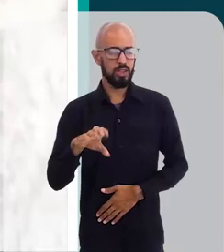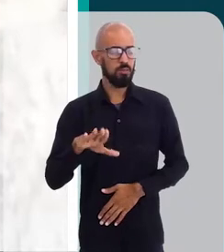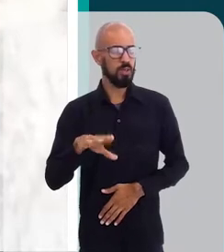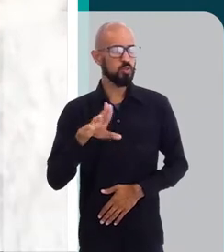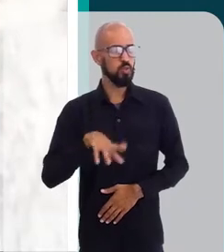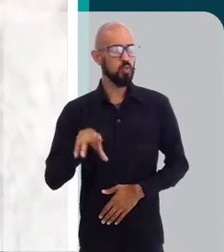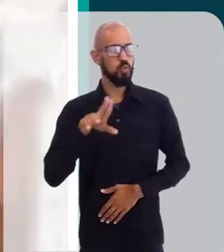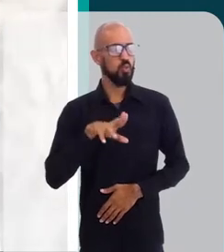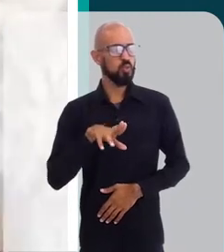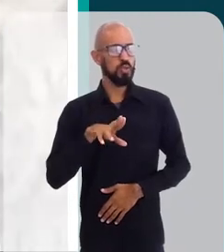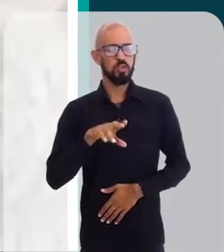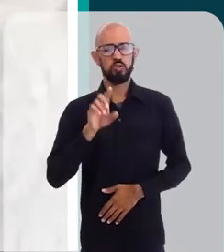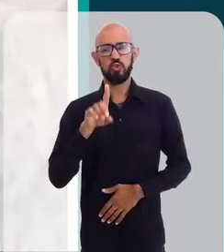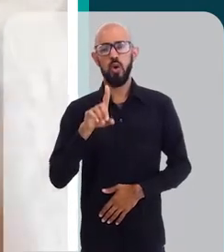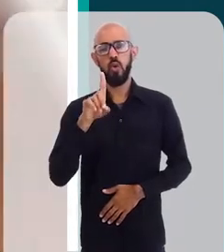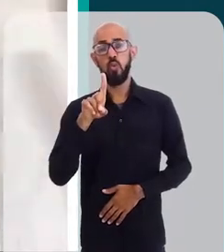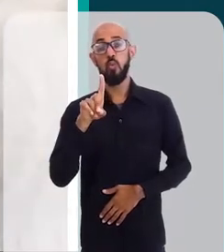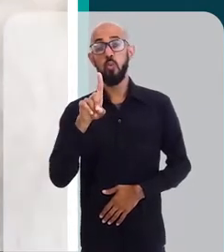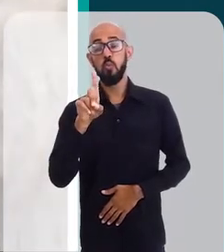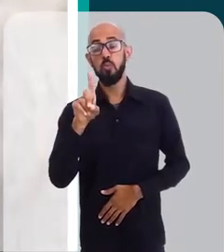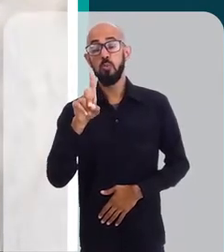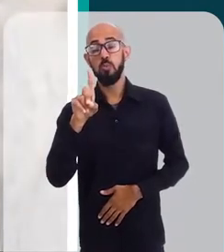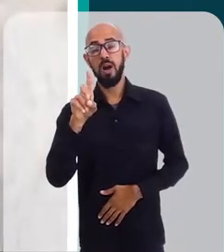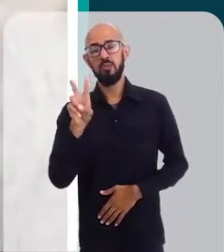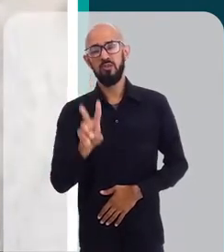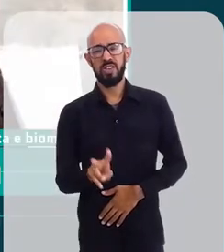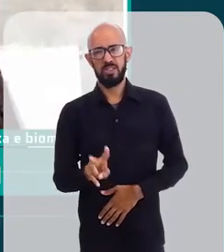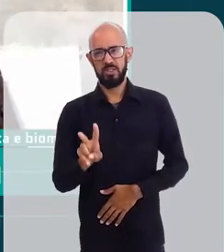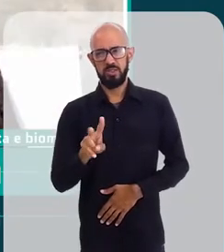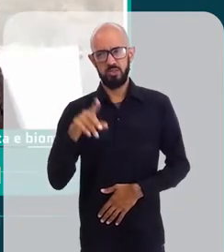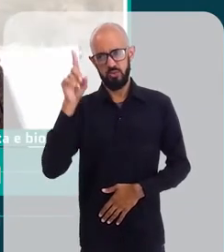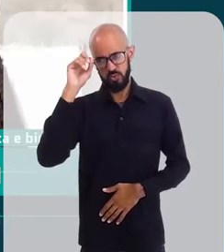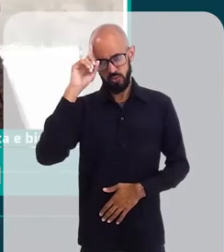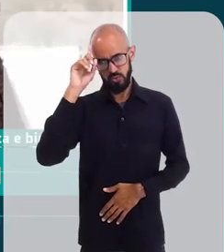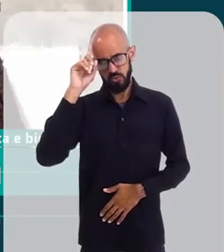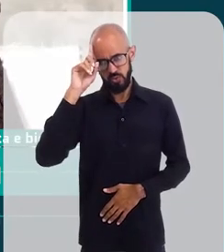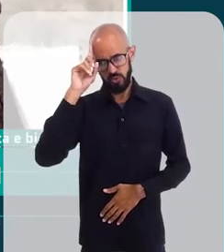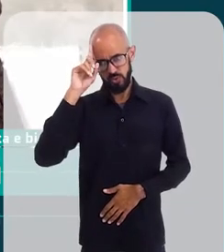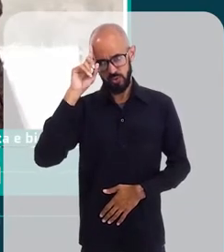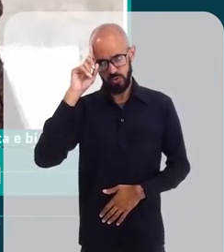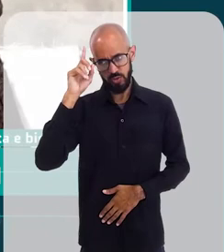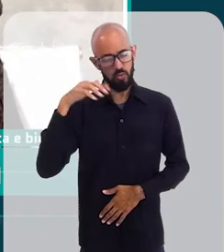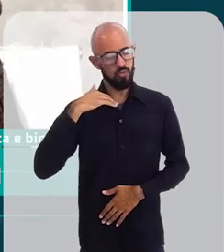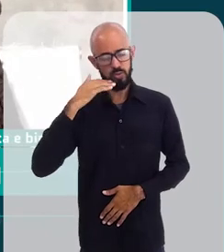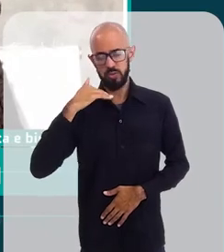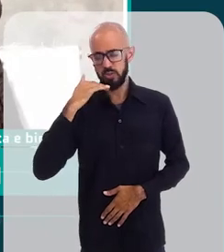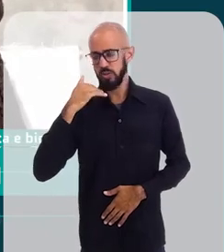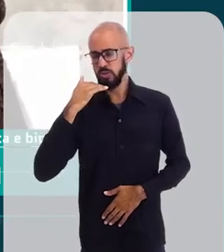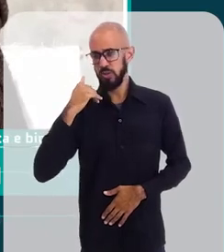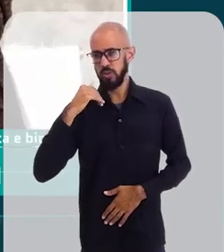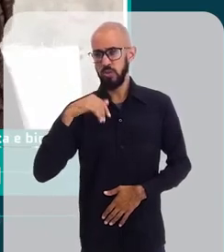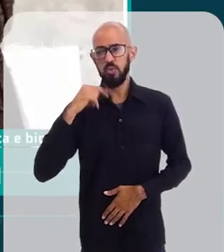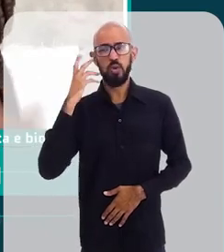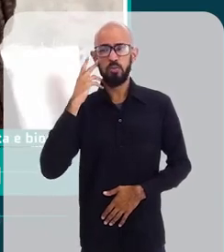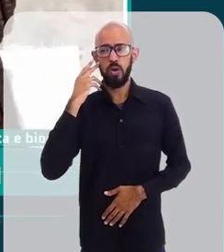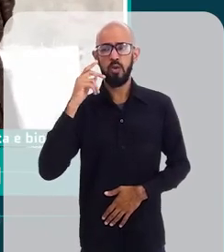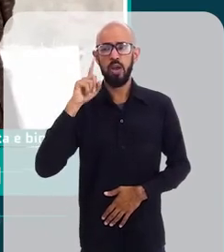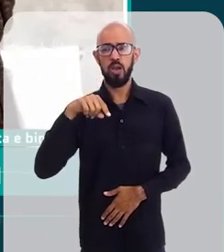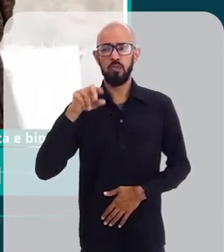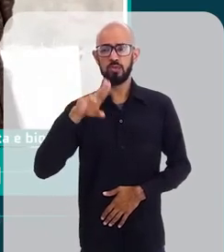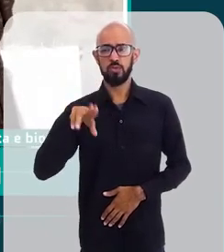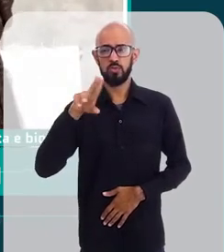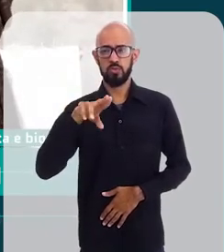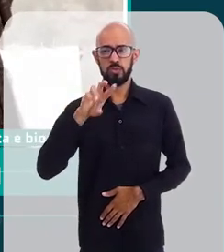vez ao dia. Então, não adianta você aplicar um filtro solar de 100 se você vai utilizar somente uma vez ao dia. Então, o indicado é você